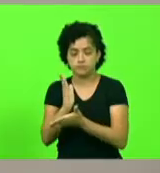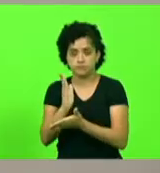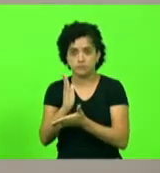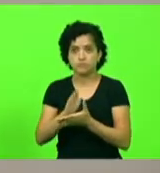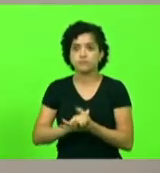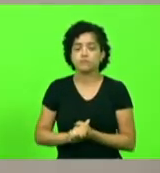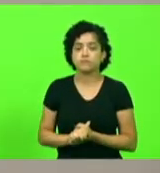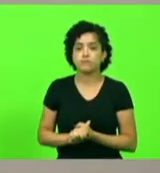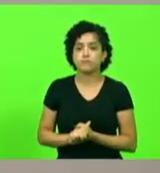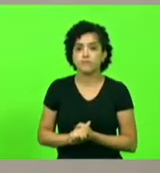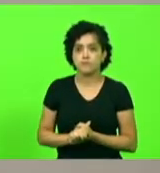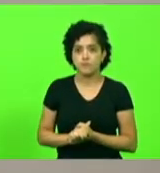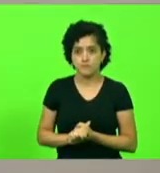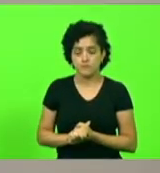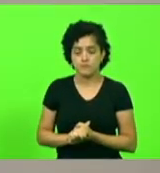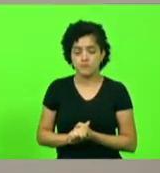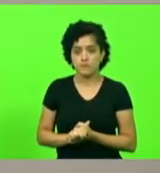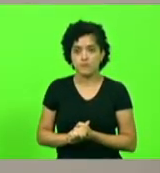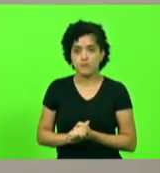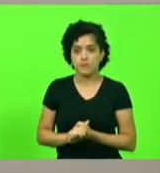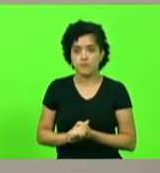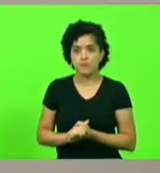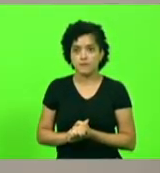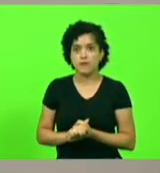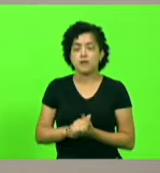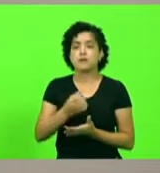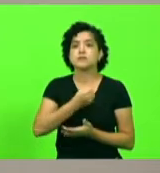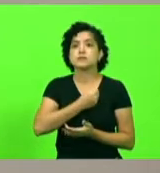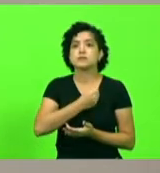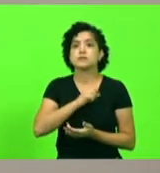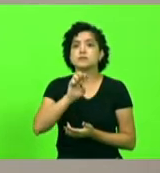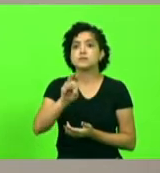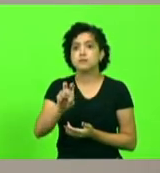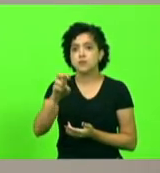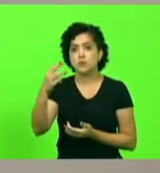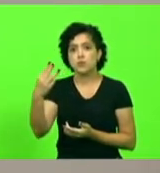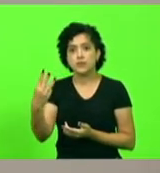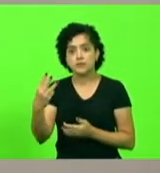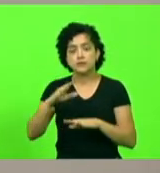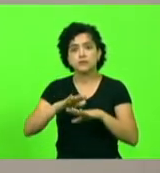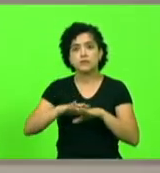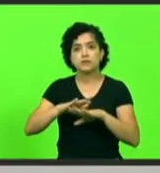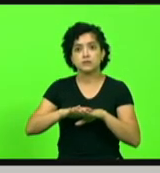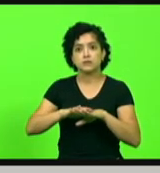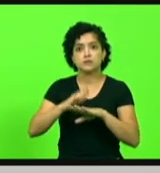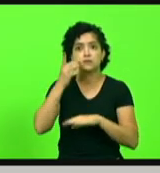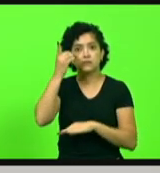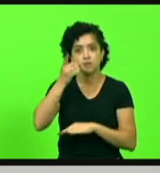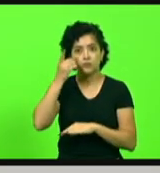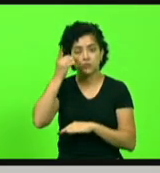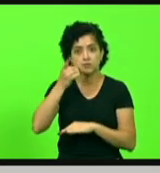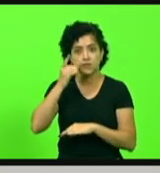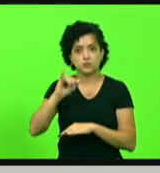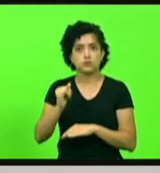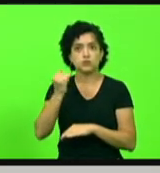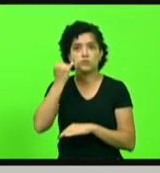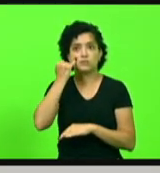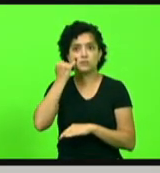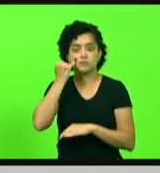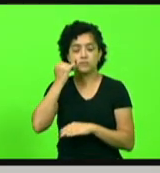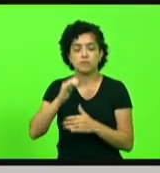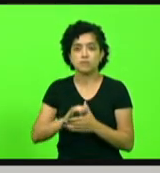a moção de número 52. Moção de número 53. Autor, deputado Gessé Lopes.